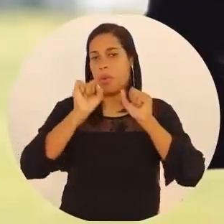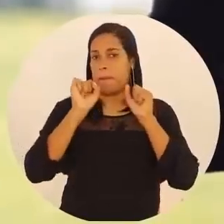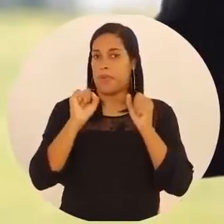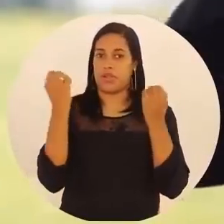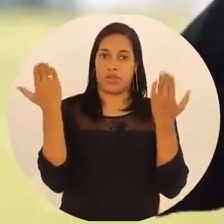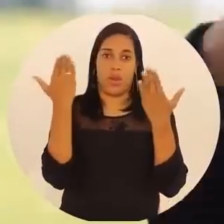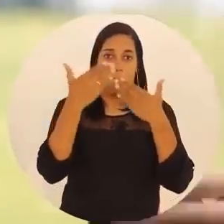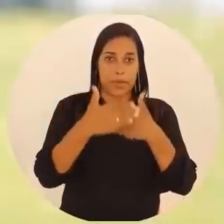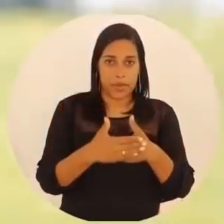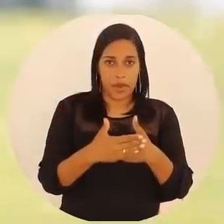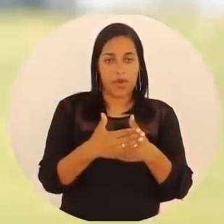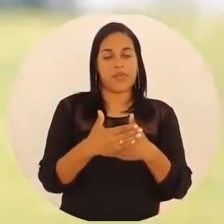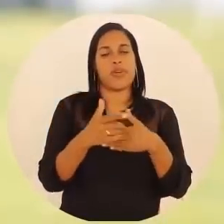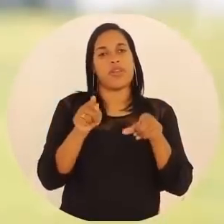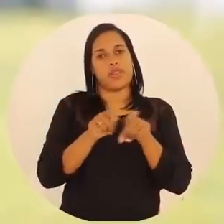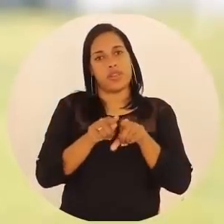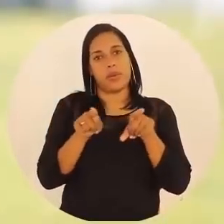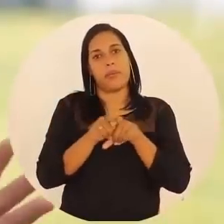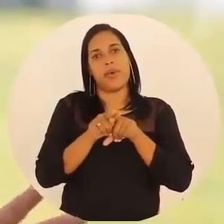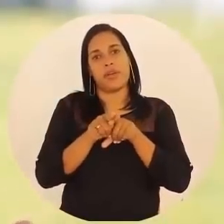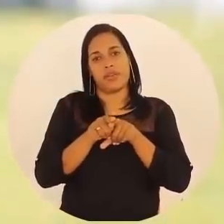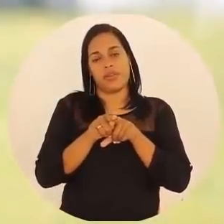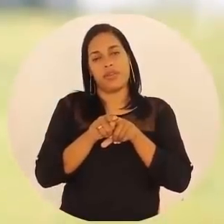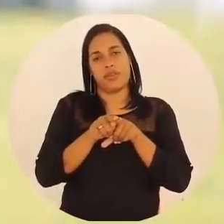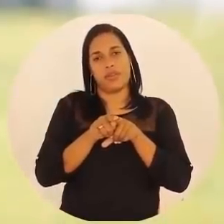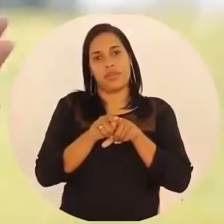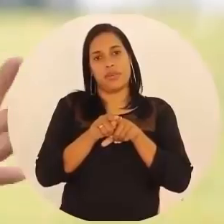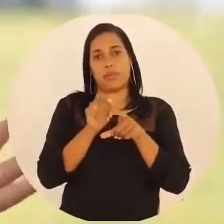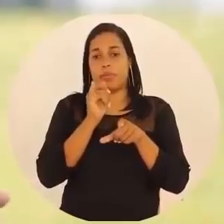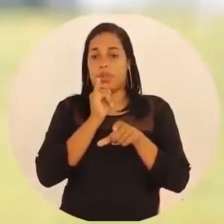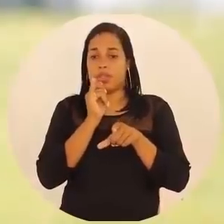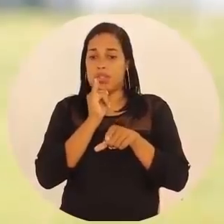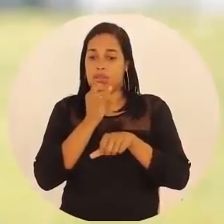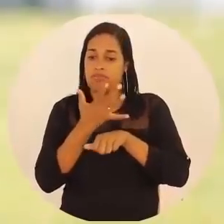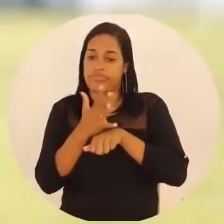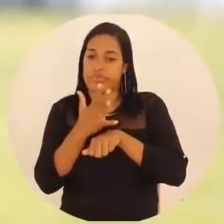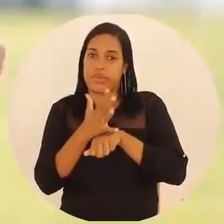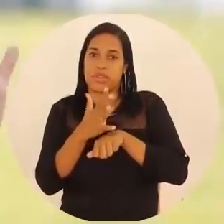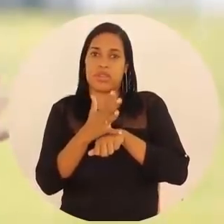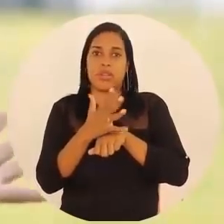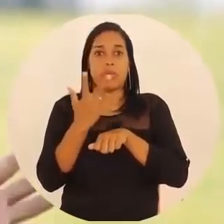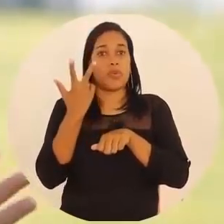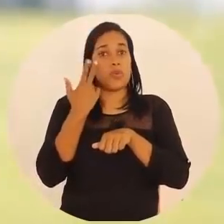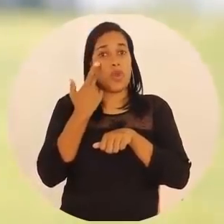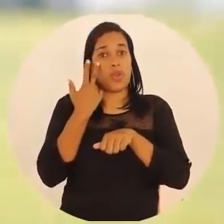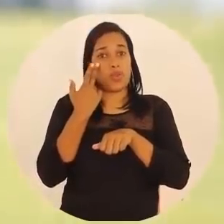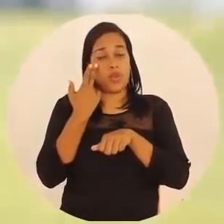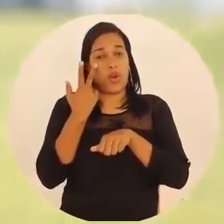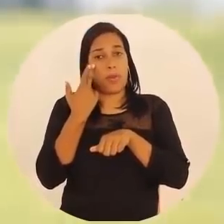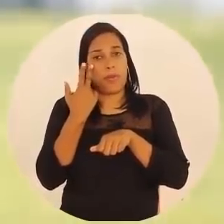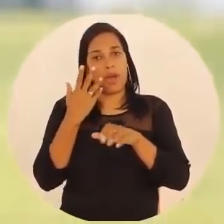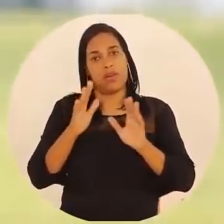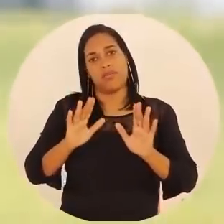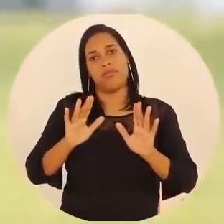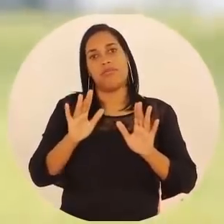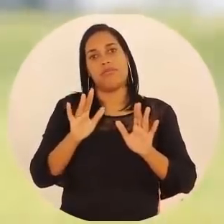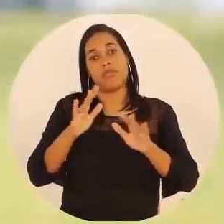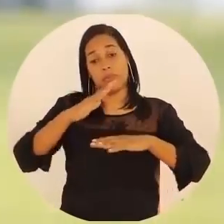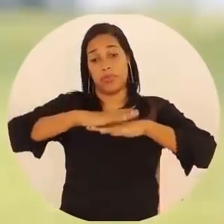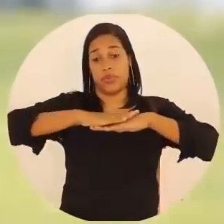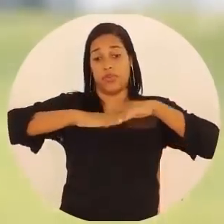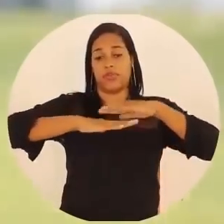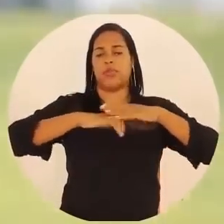pode ser em loco, digamos, um treinamento numa norma regulamentar. E aí, o